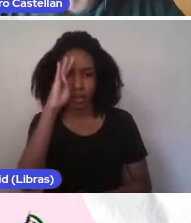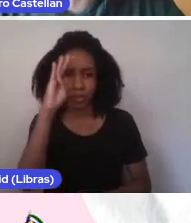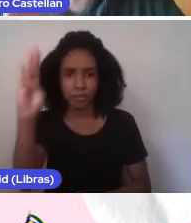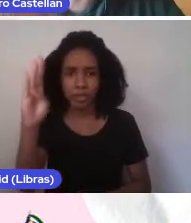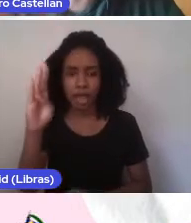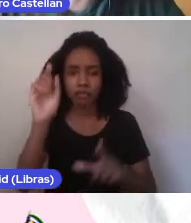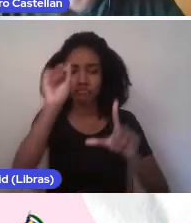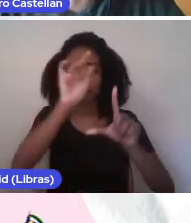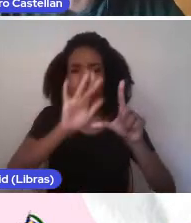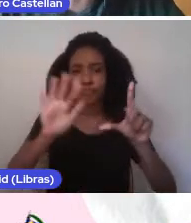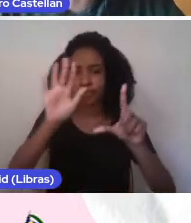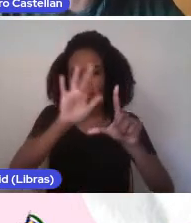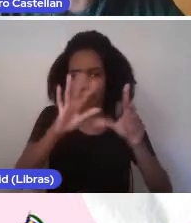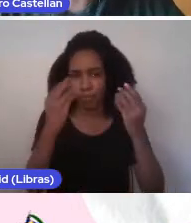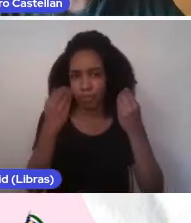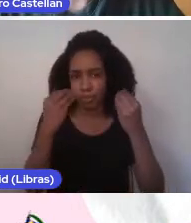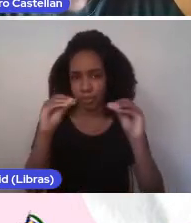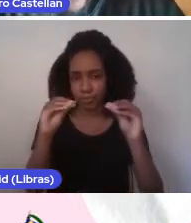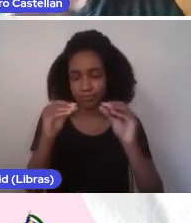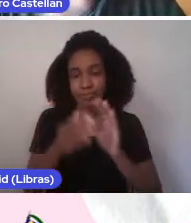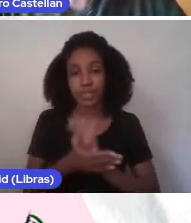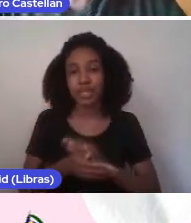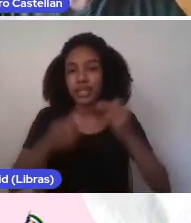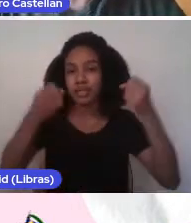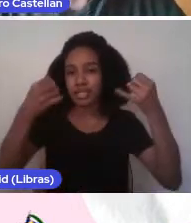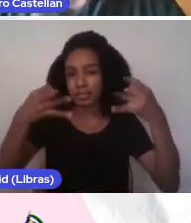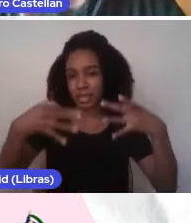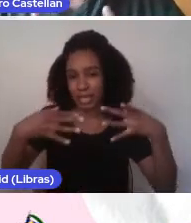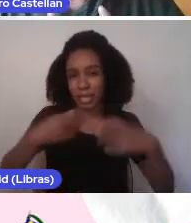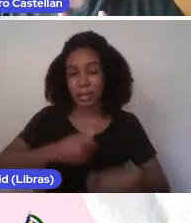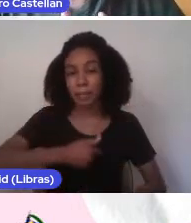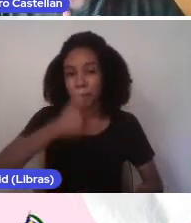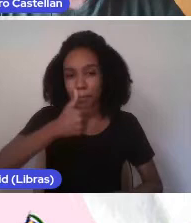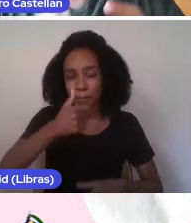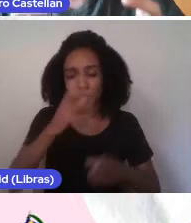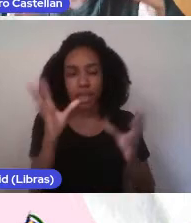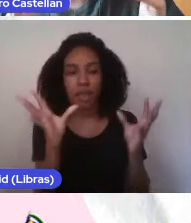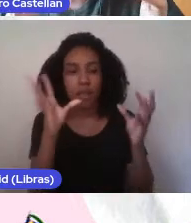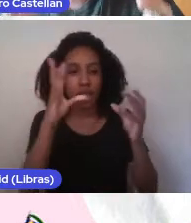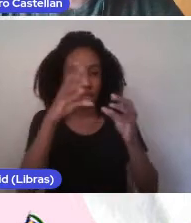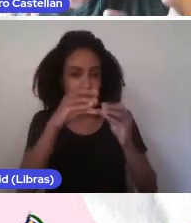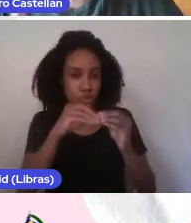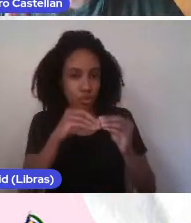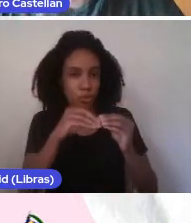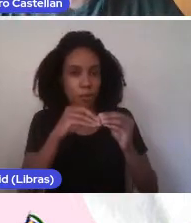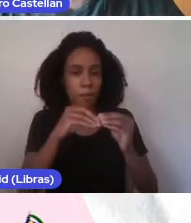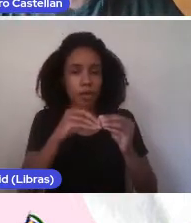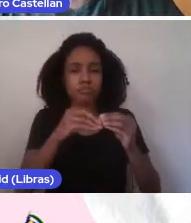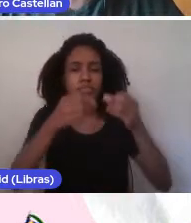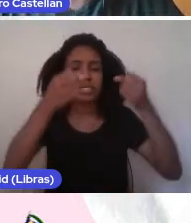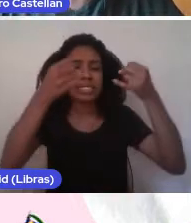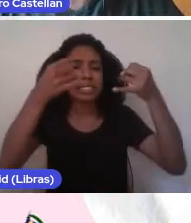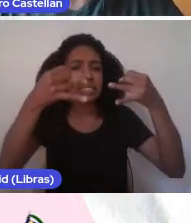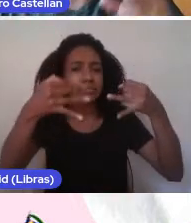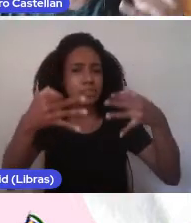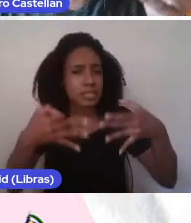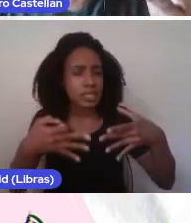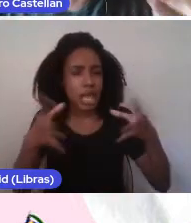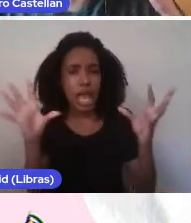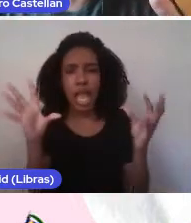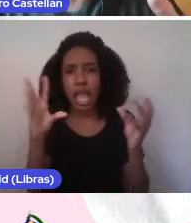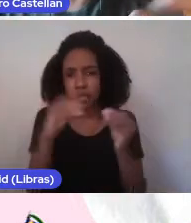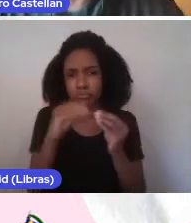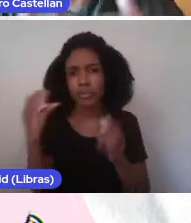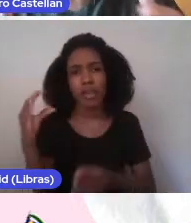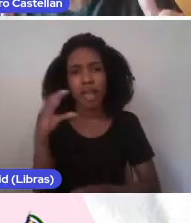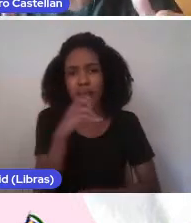imagem do post. Vamos nelas. O resumo deve conter uma breve descrição do material, seus